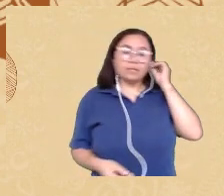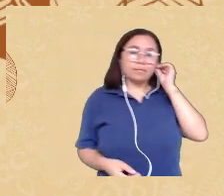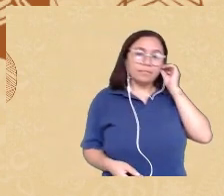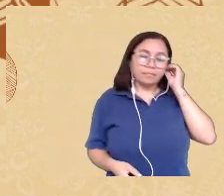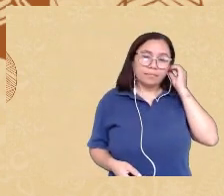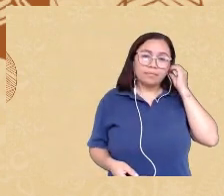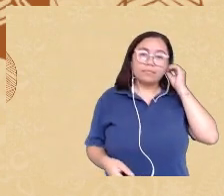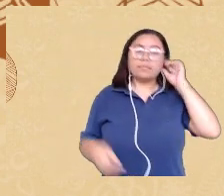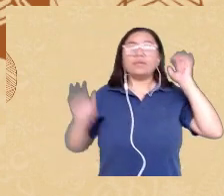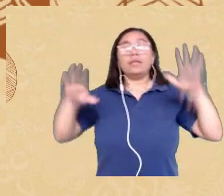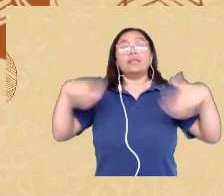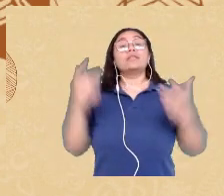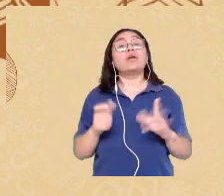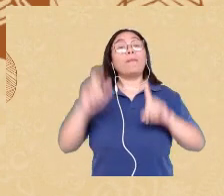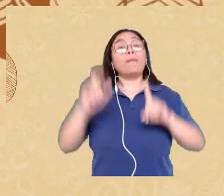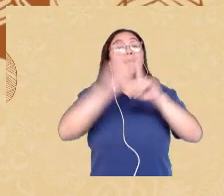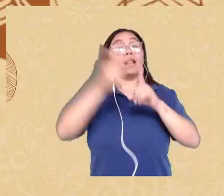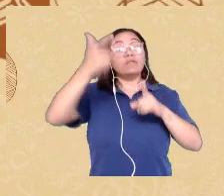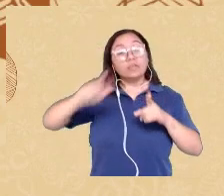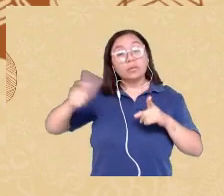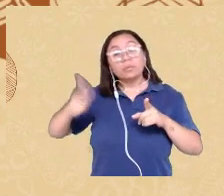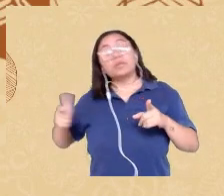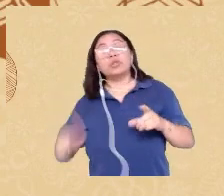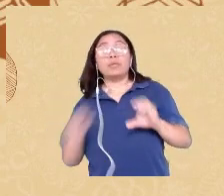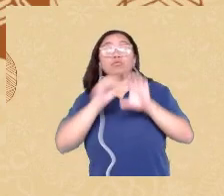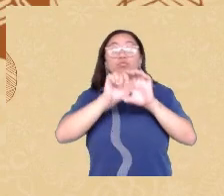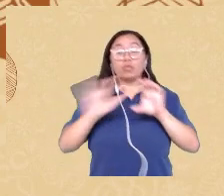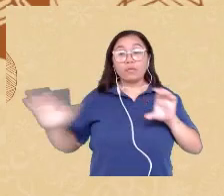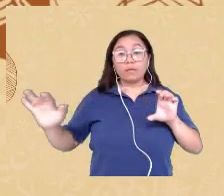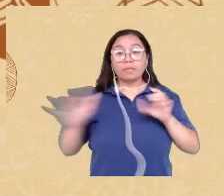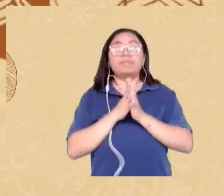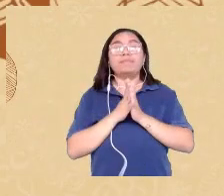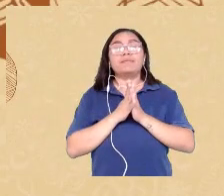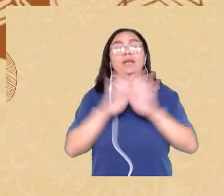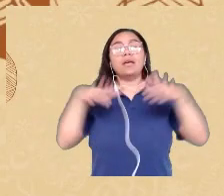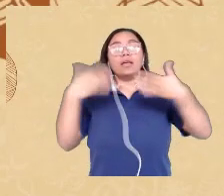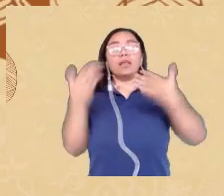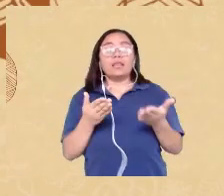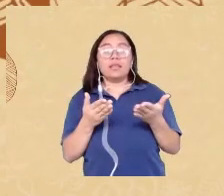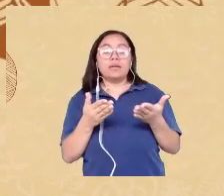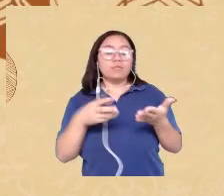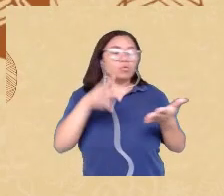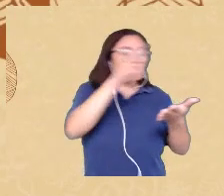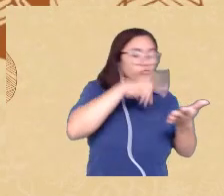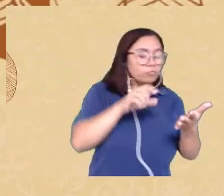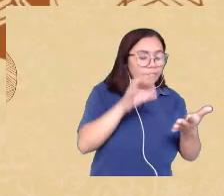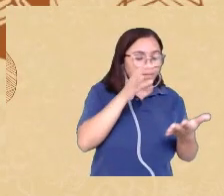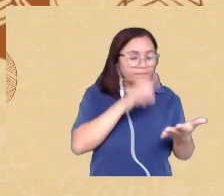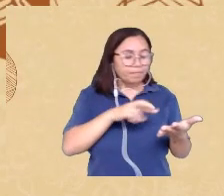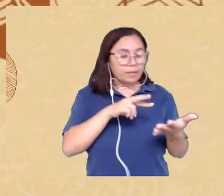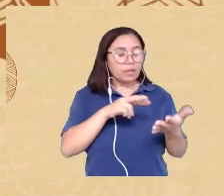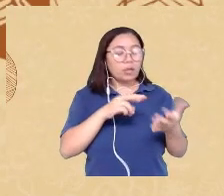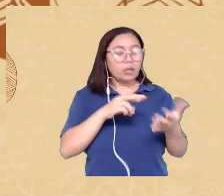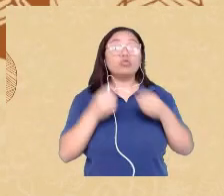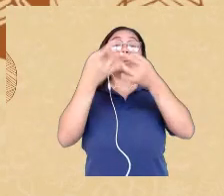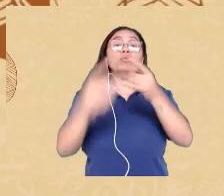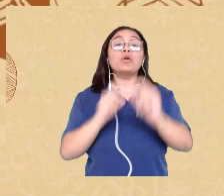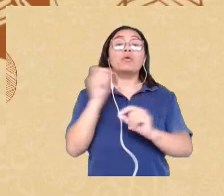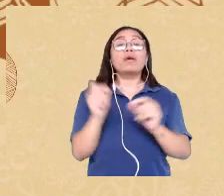repete maior é o tamanho então essa análise aqui ela exatamente nos diz quais são as características